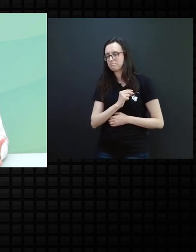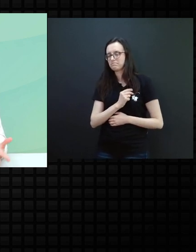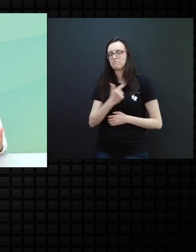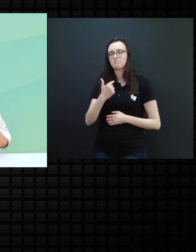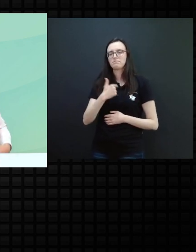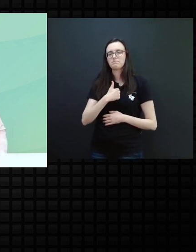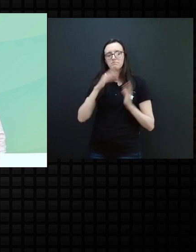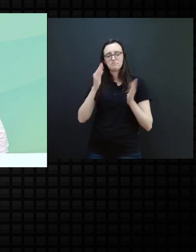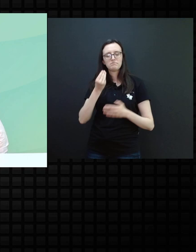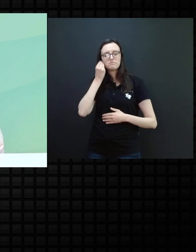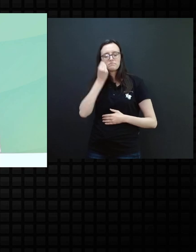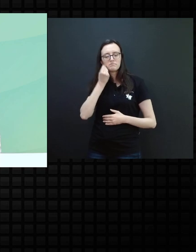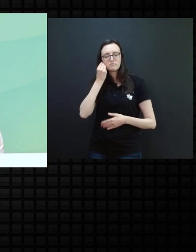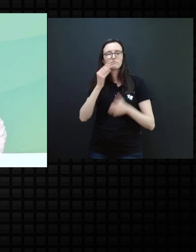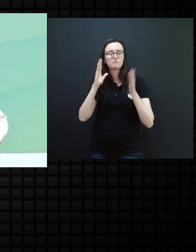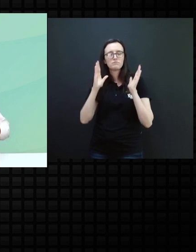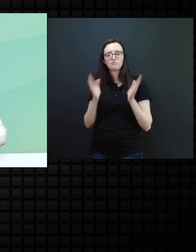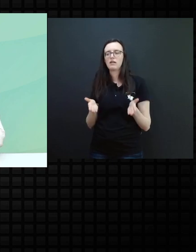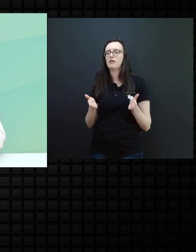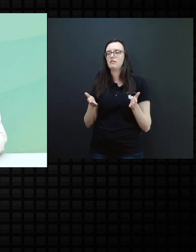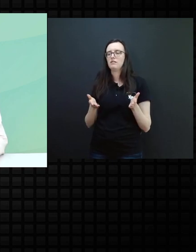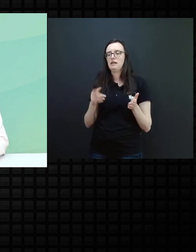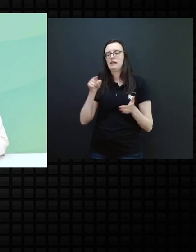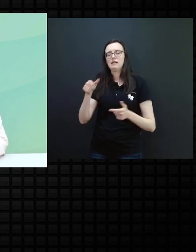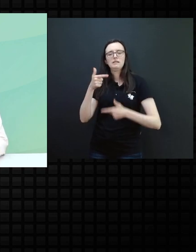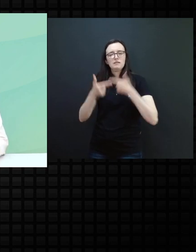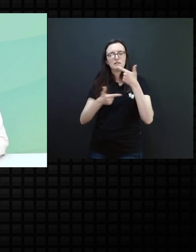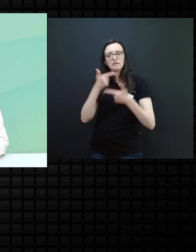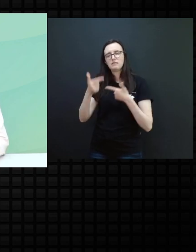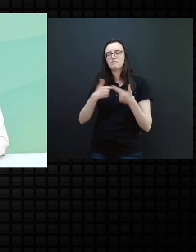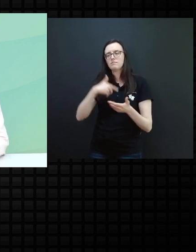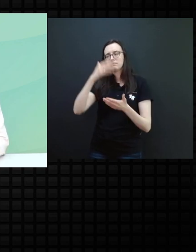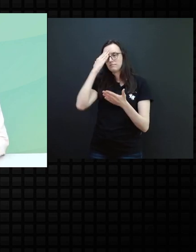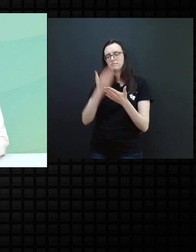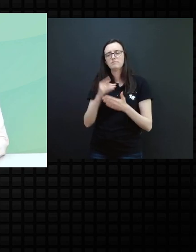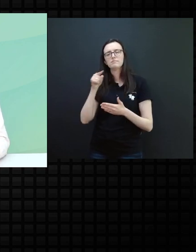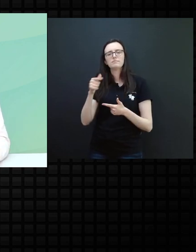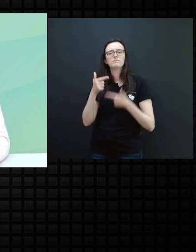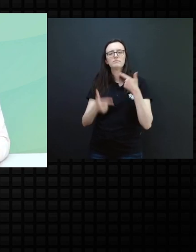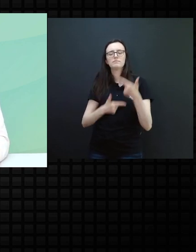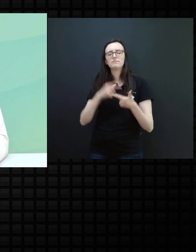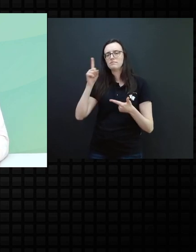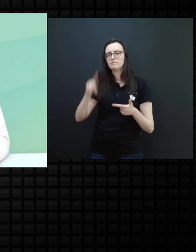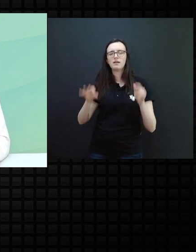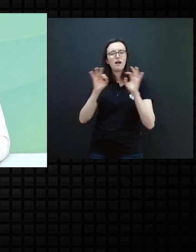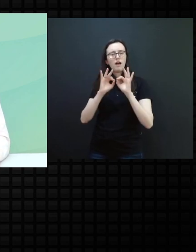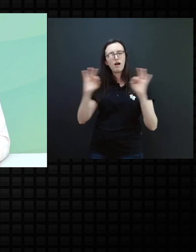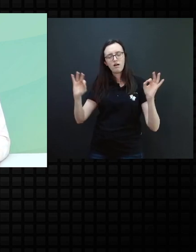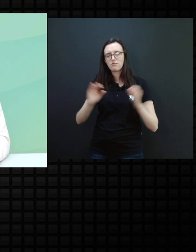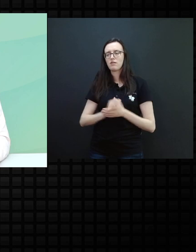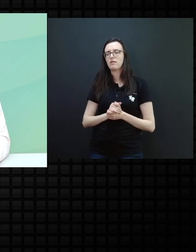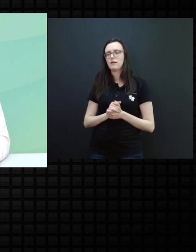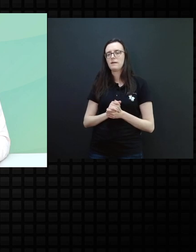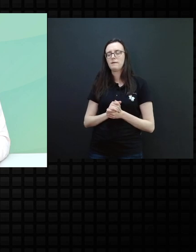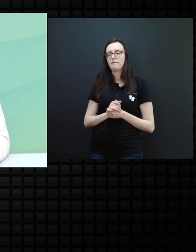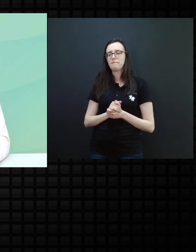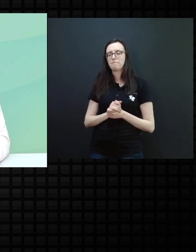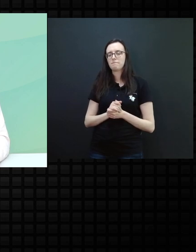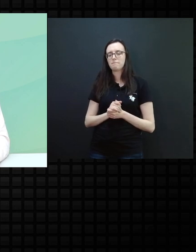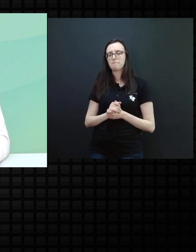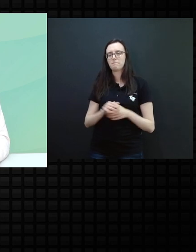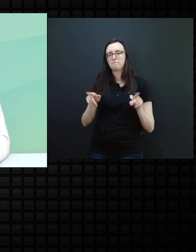eu vivenciei, né, todo esse trabalho, eu acho um trabalho, assim, fantástico, acho que também o